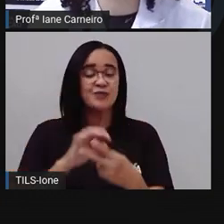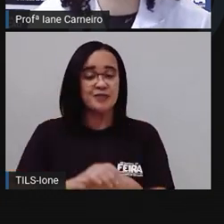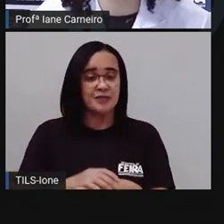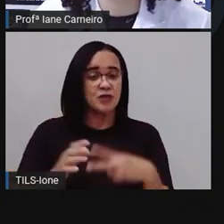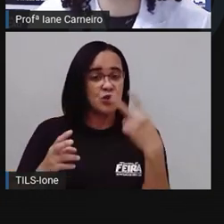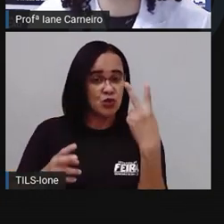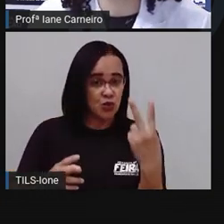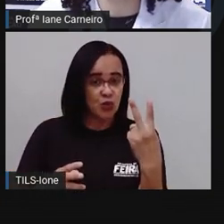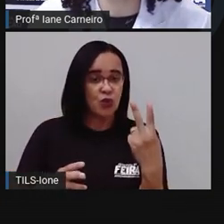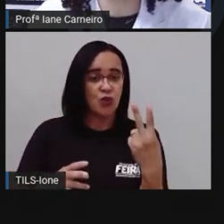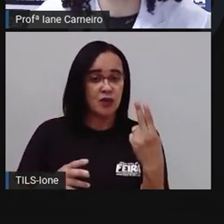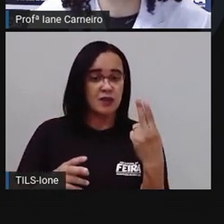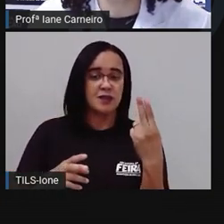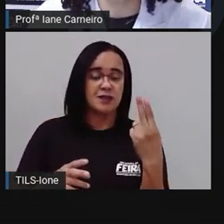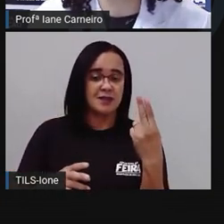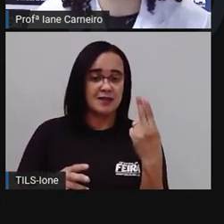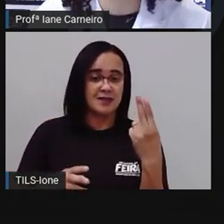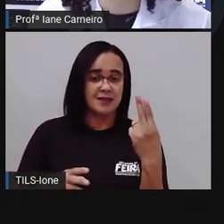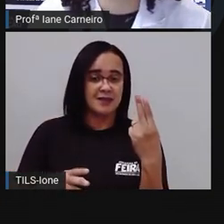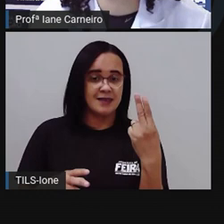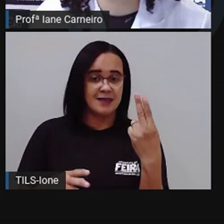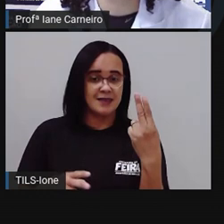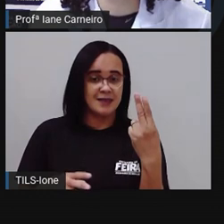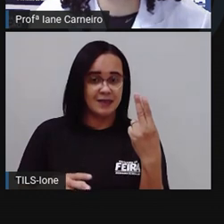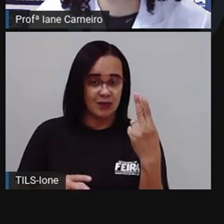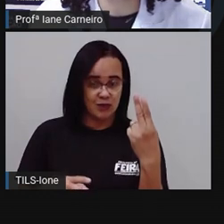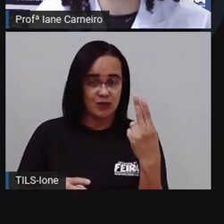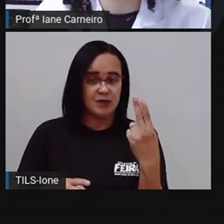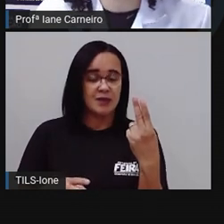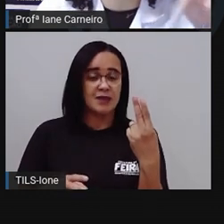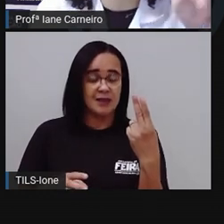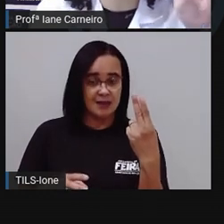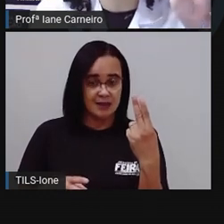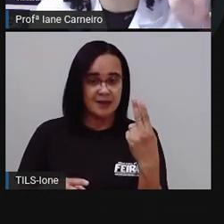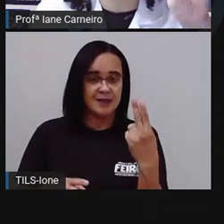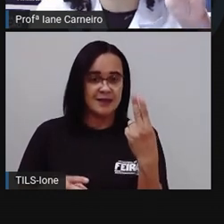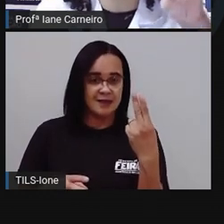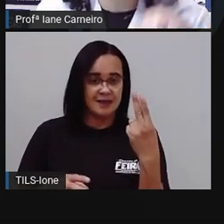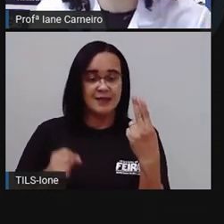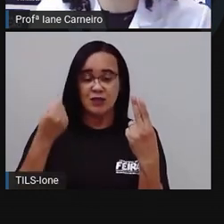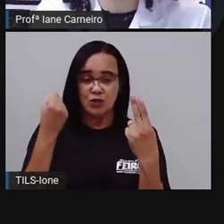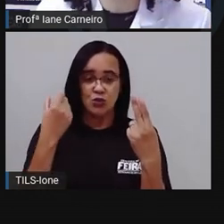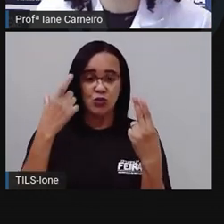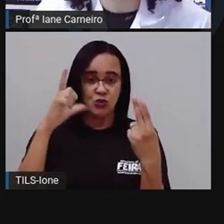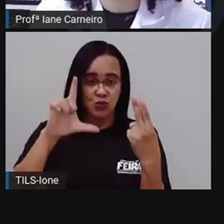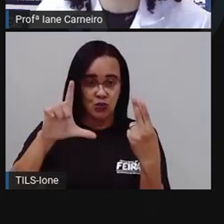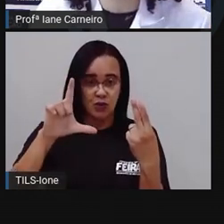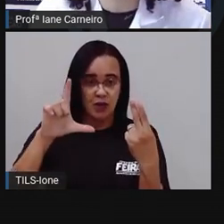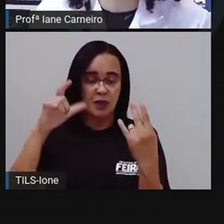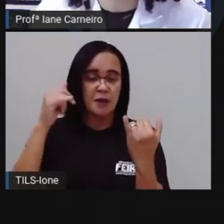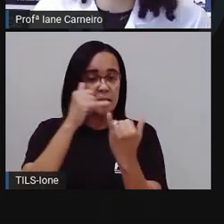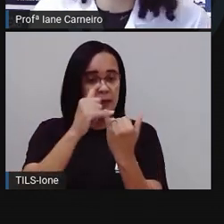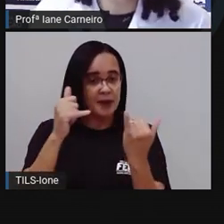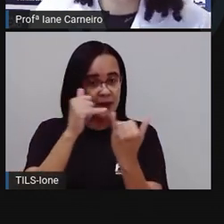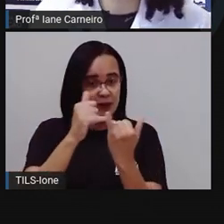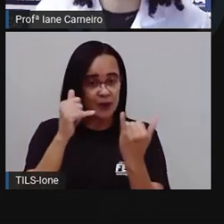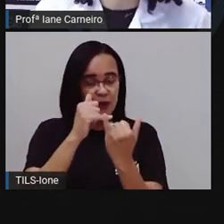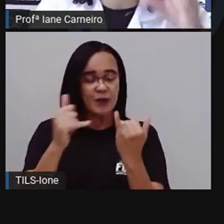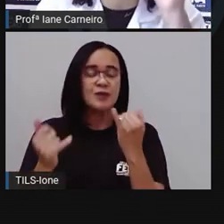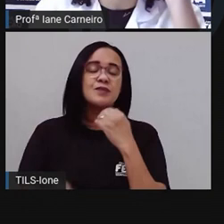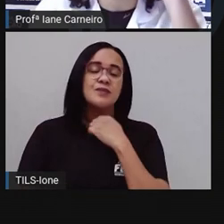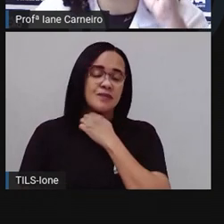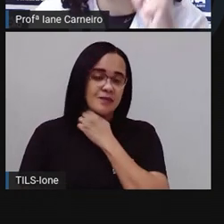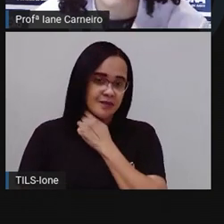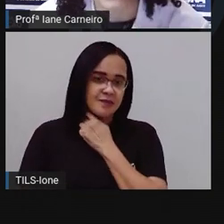Então, a gente tem dois, ó, um, dois, né? Dois litros e meio, né? Que 500 ML